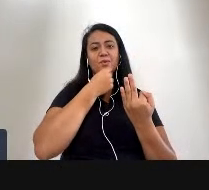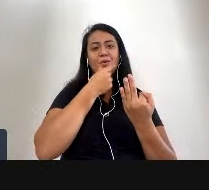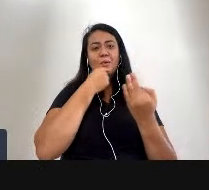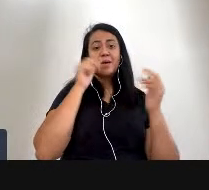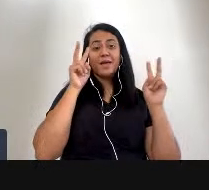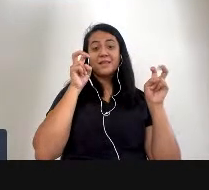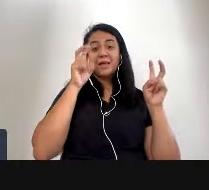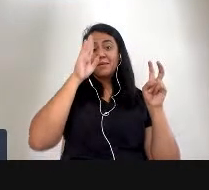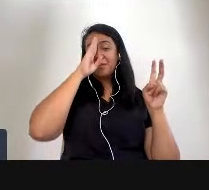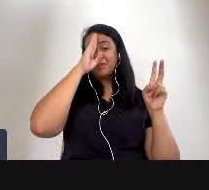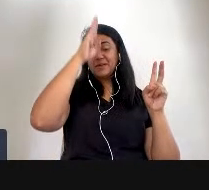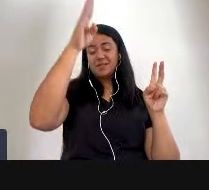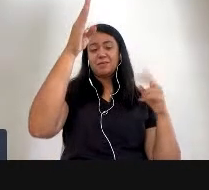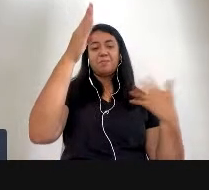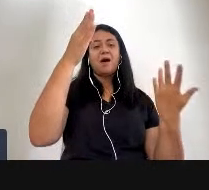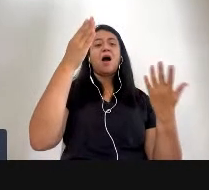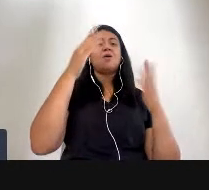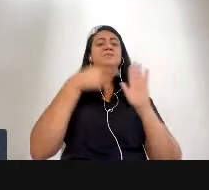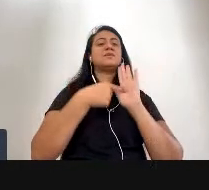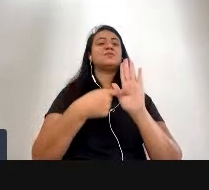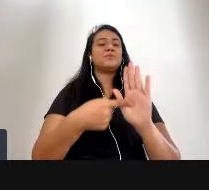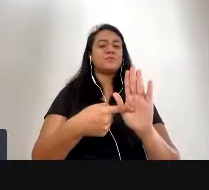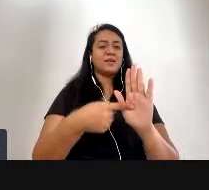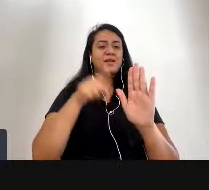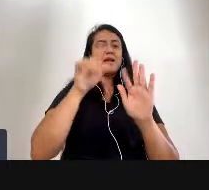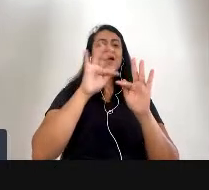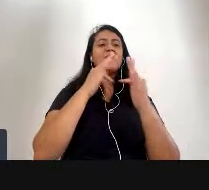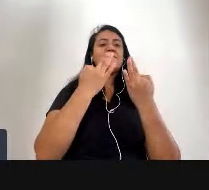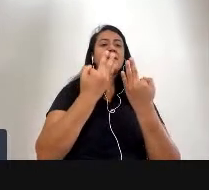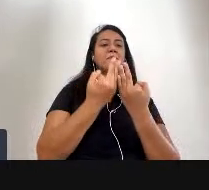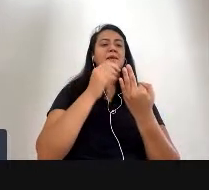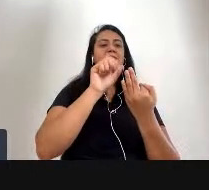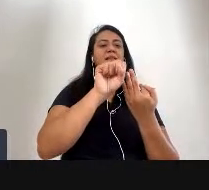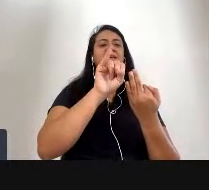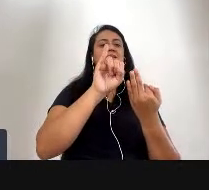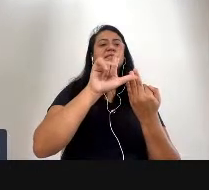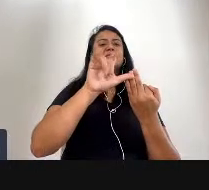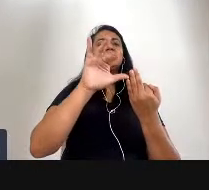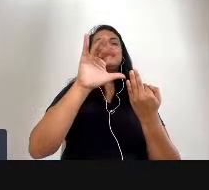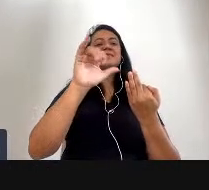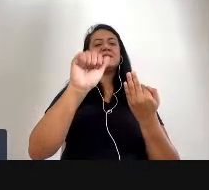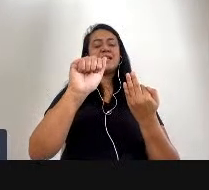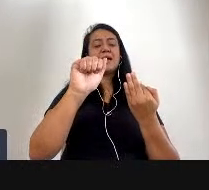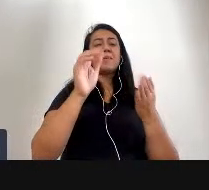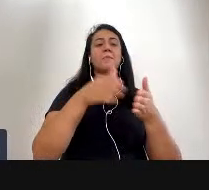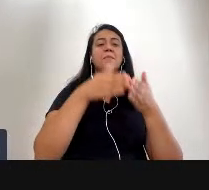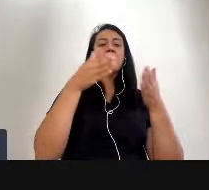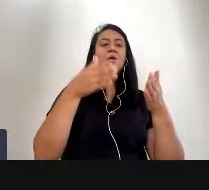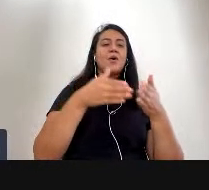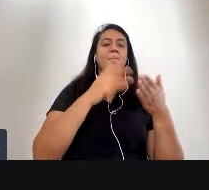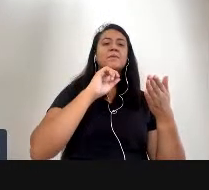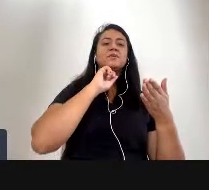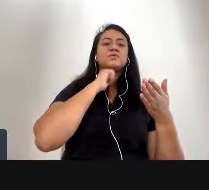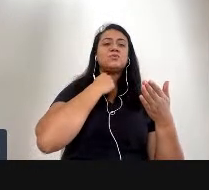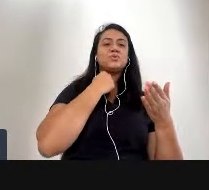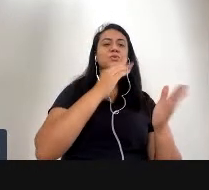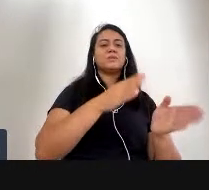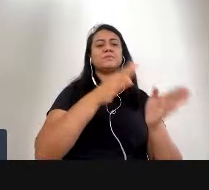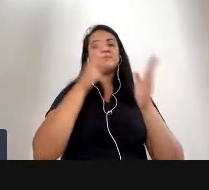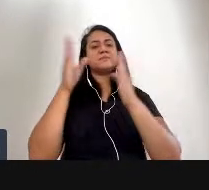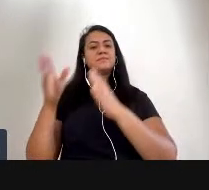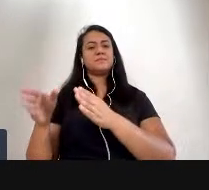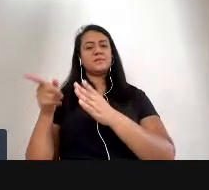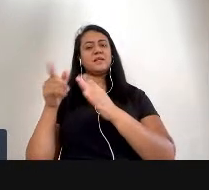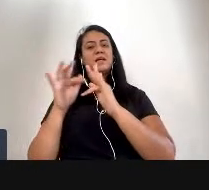núcleo central da exposição uma família da Sicília pobre e suja outra da Bechuanalândia